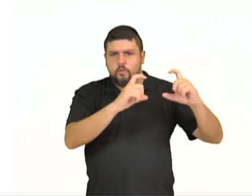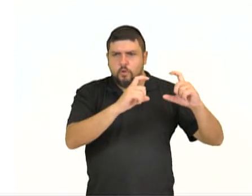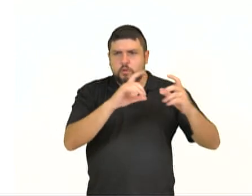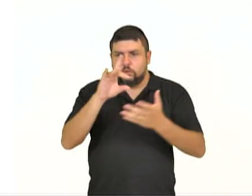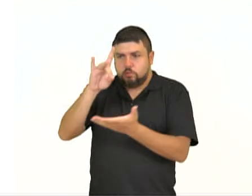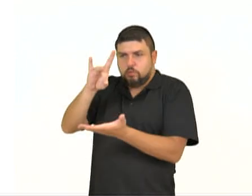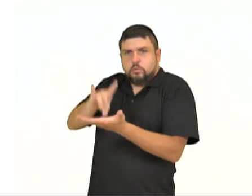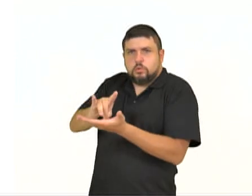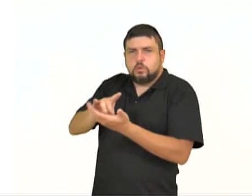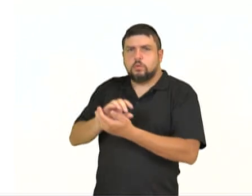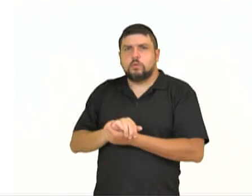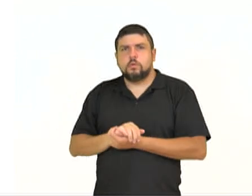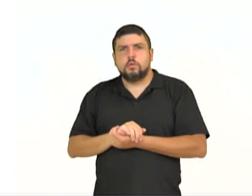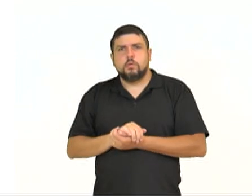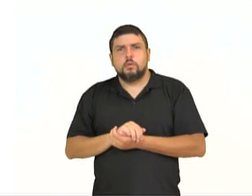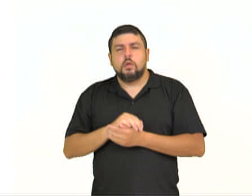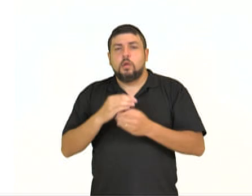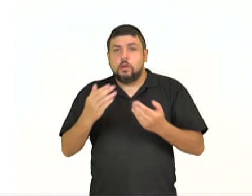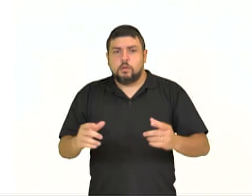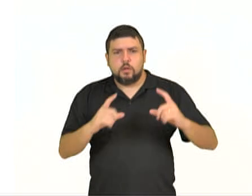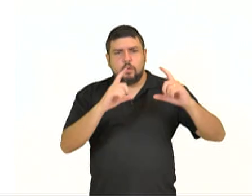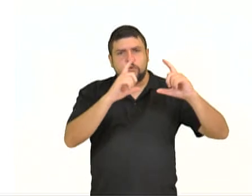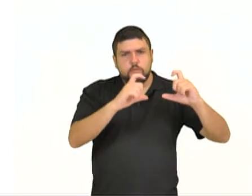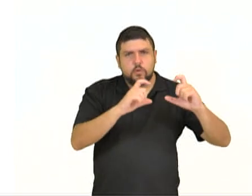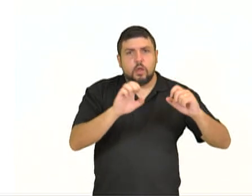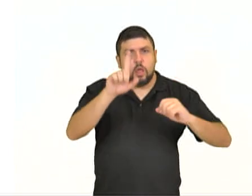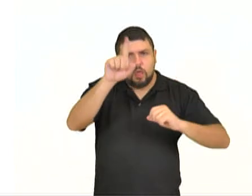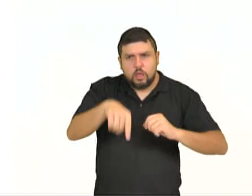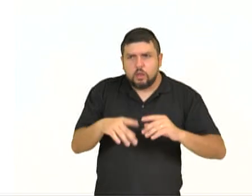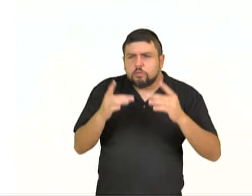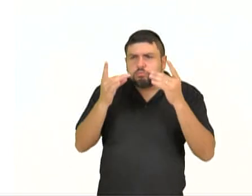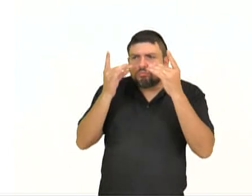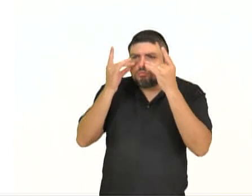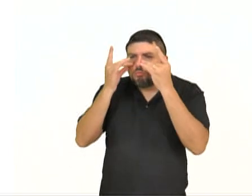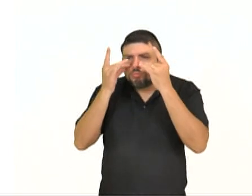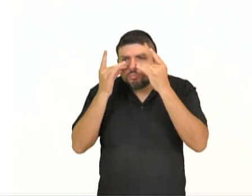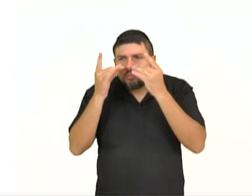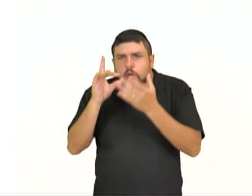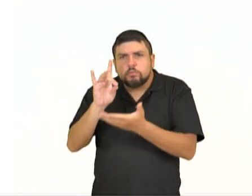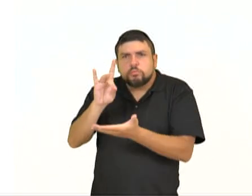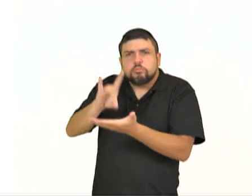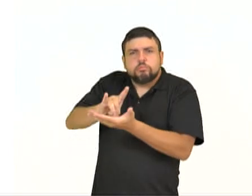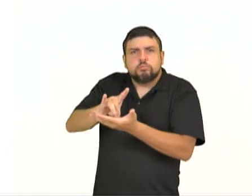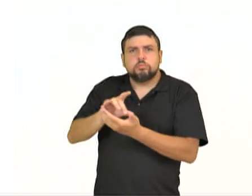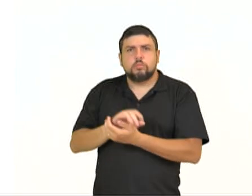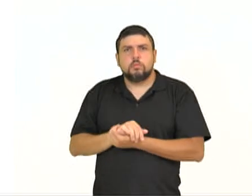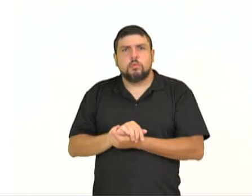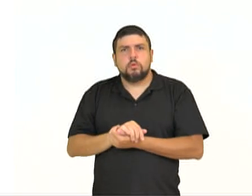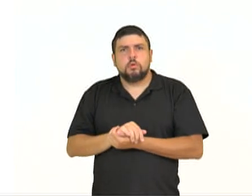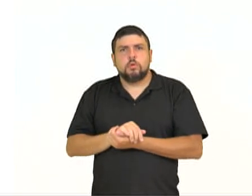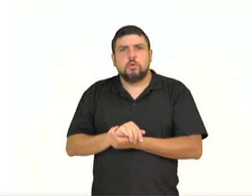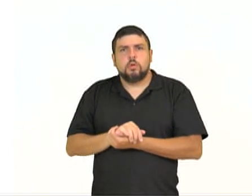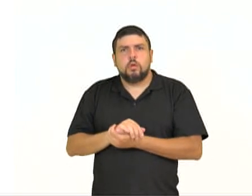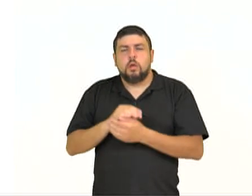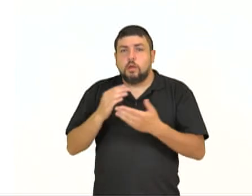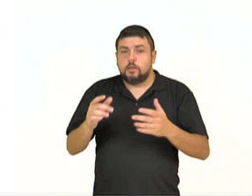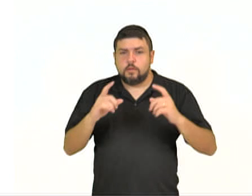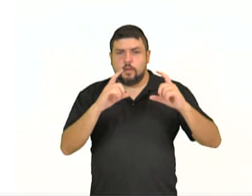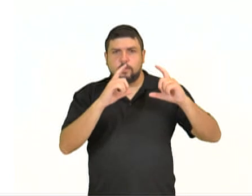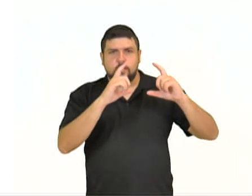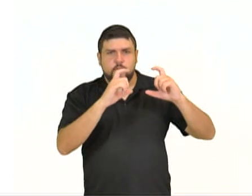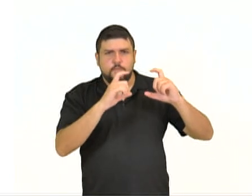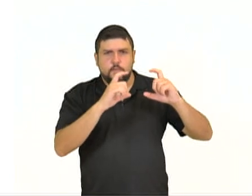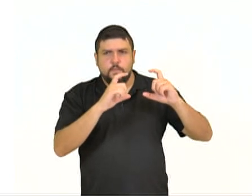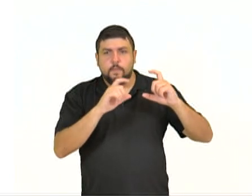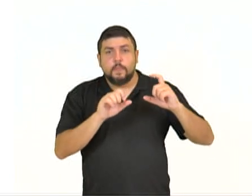mostra algo da realidade, é um sentido perceptivo. Um sentido cognitivo, quando depreendida a